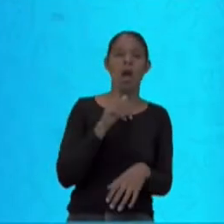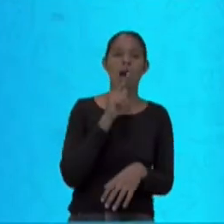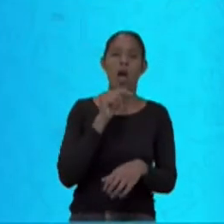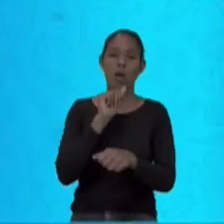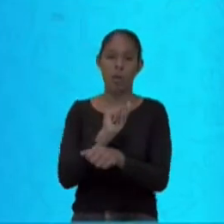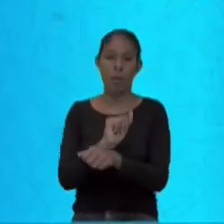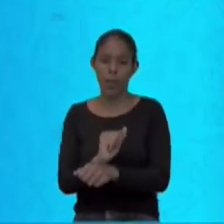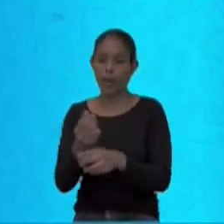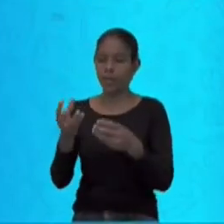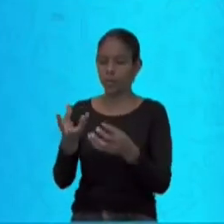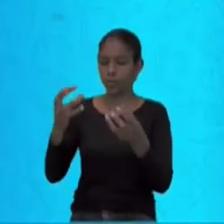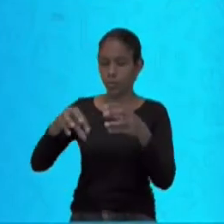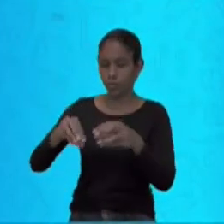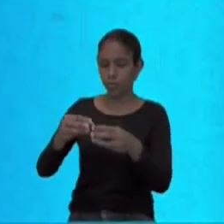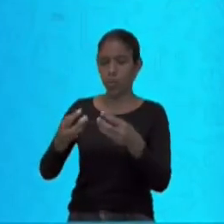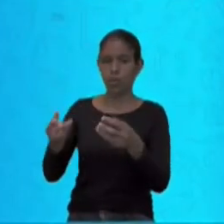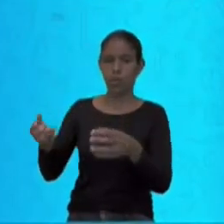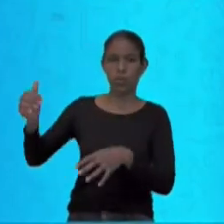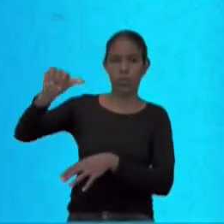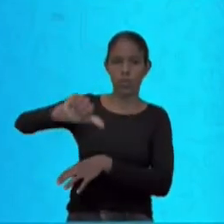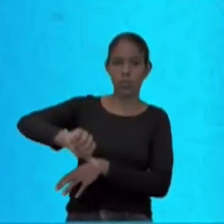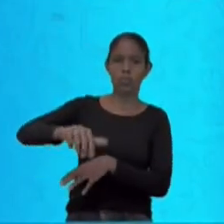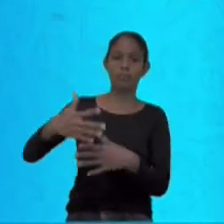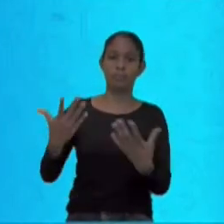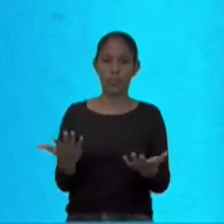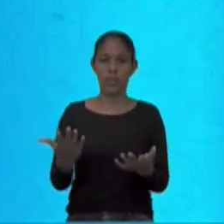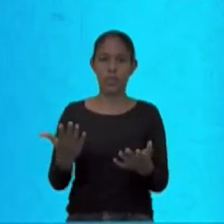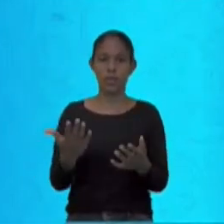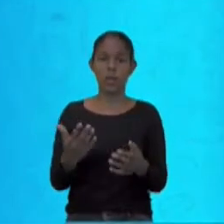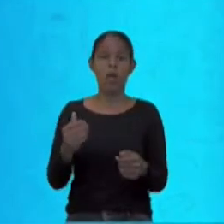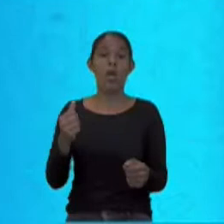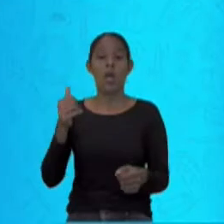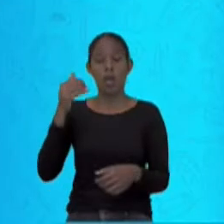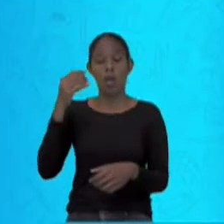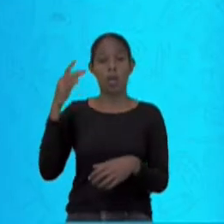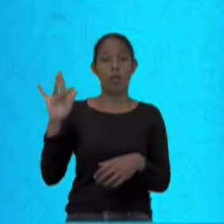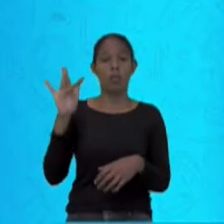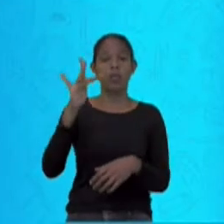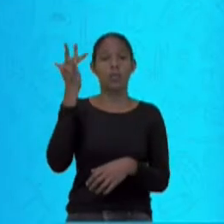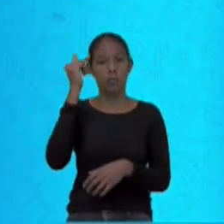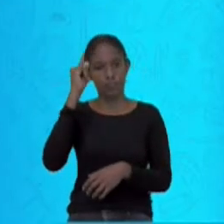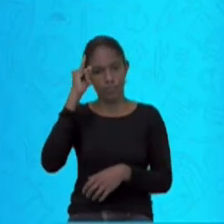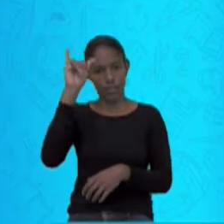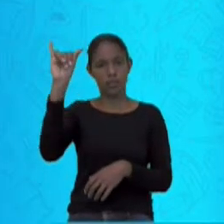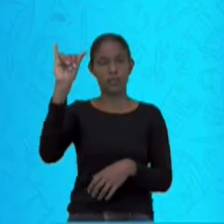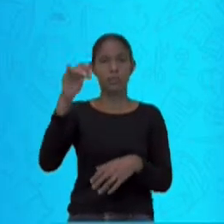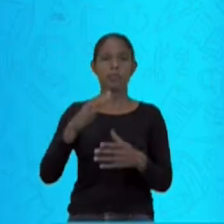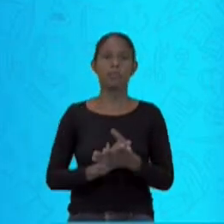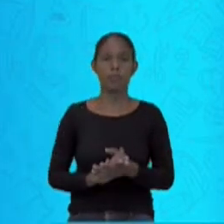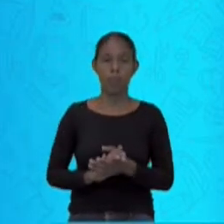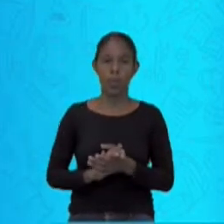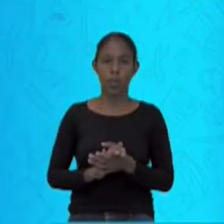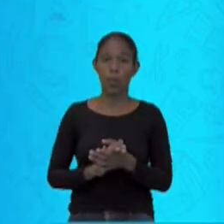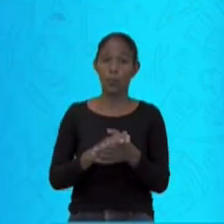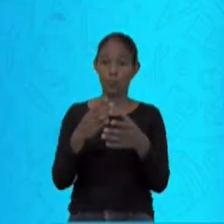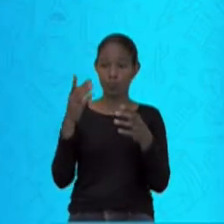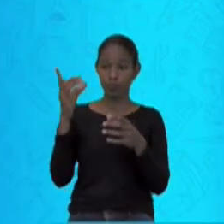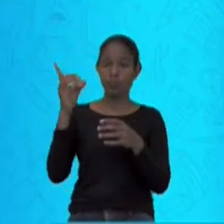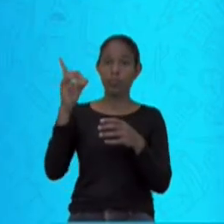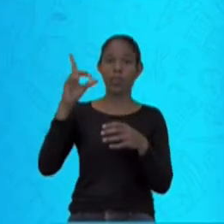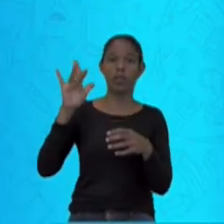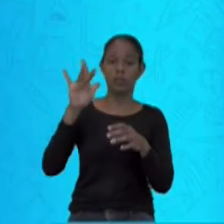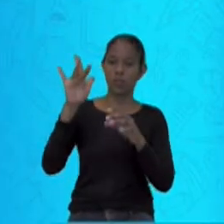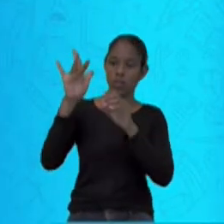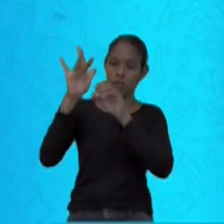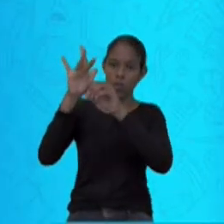para que ele não chegue, então, o que é a fase adulta. Os ovos podem ficar em locais secos por até 400 dias,